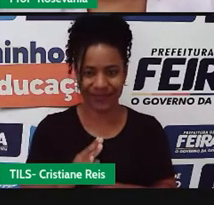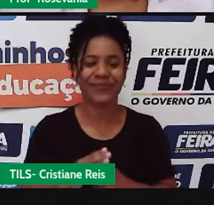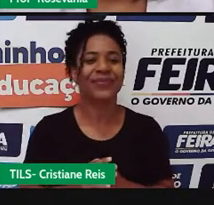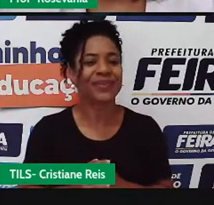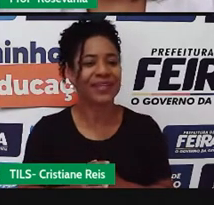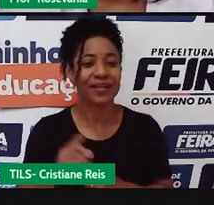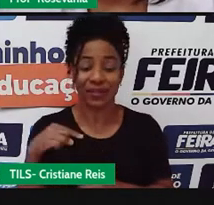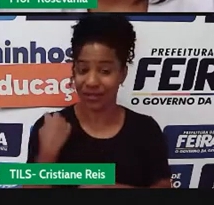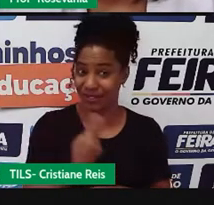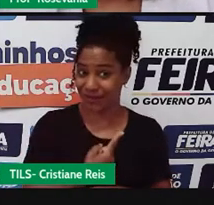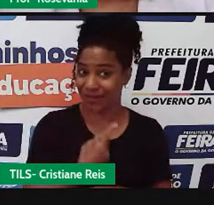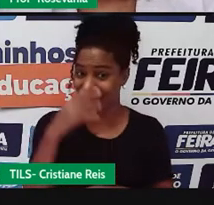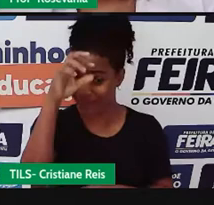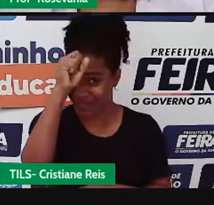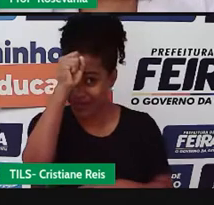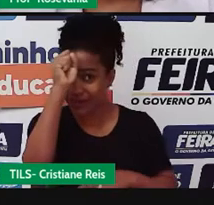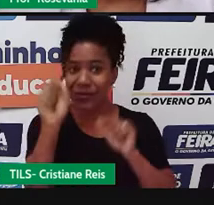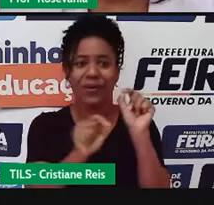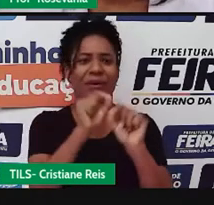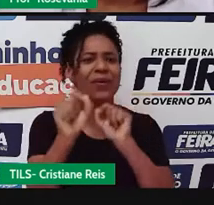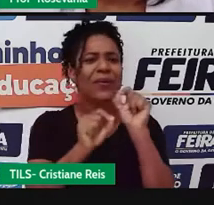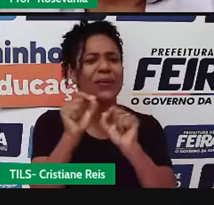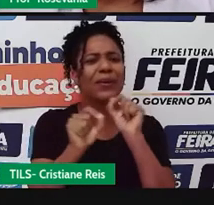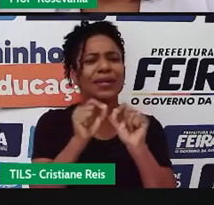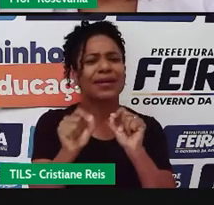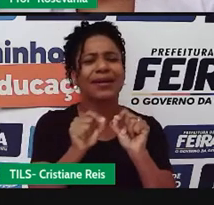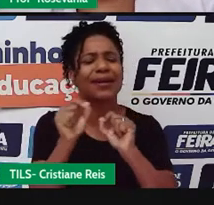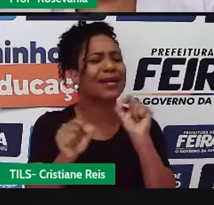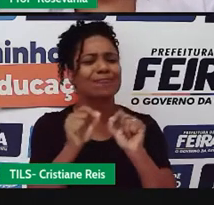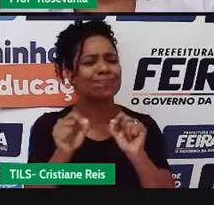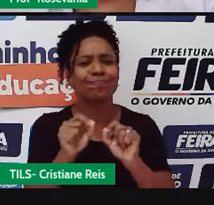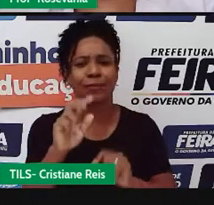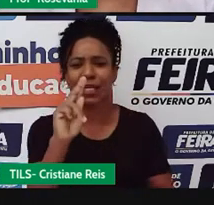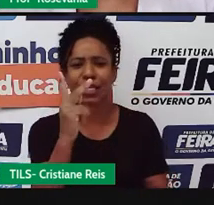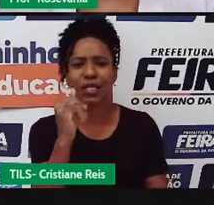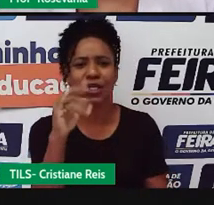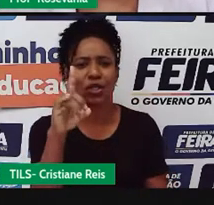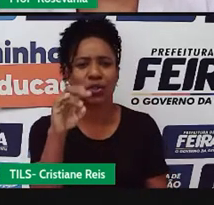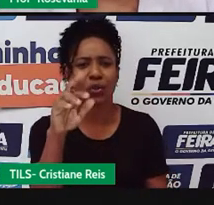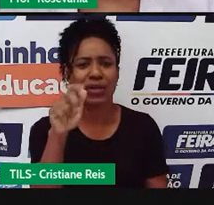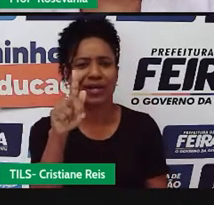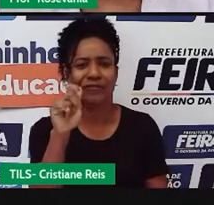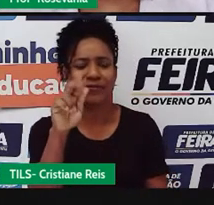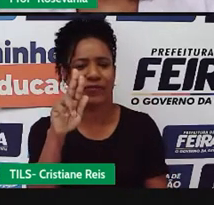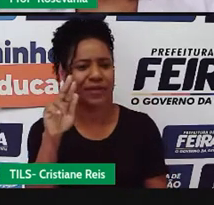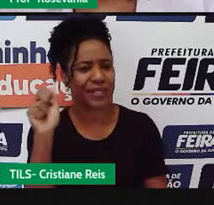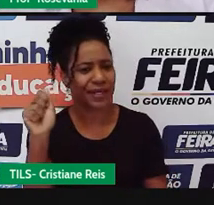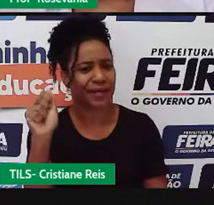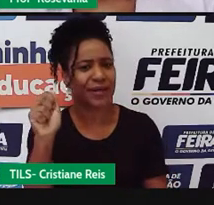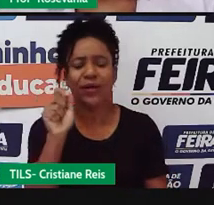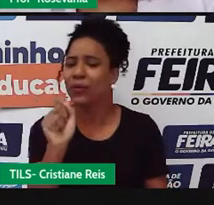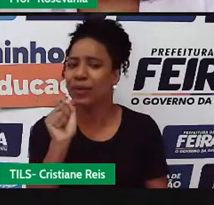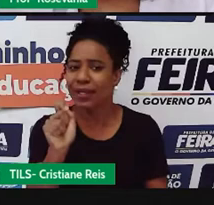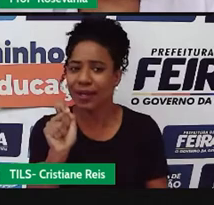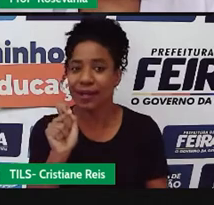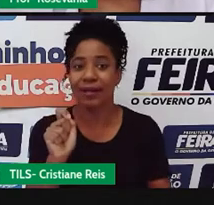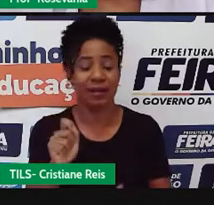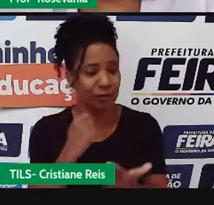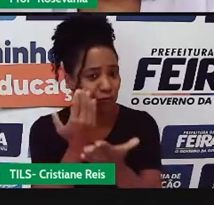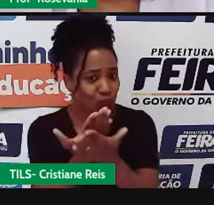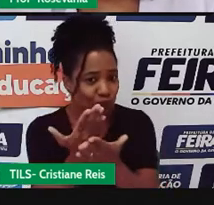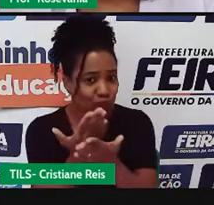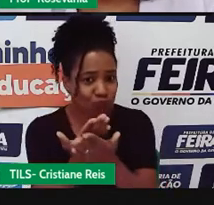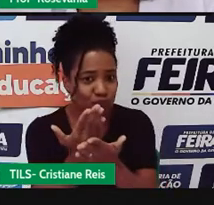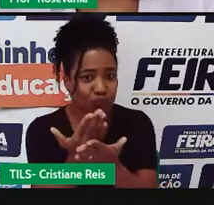primeiro nós vamos começar falando sobre o que é hidrografia, para a gente entender que hídro vem de água, estudo das